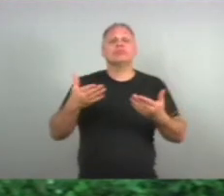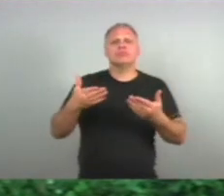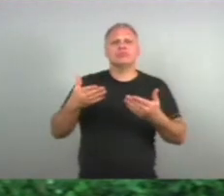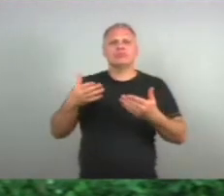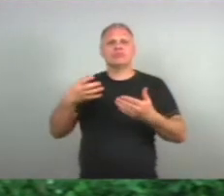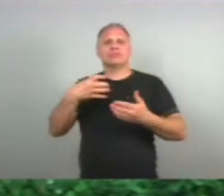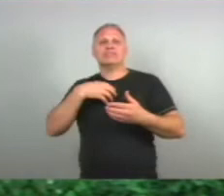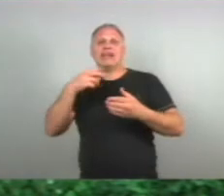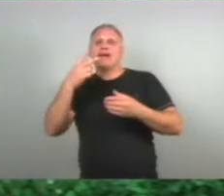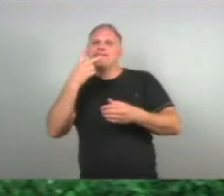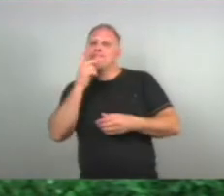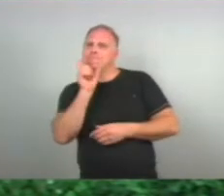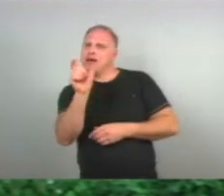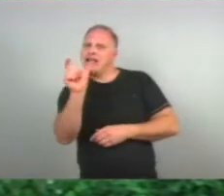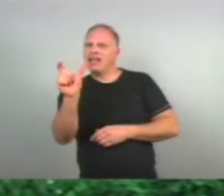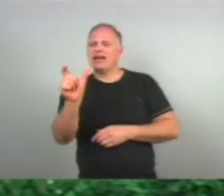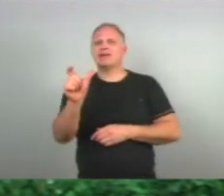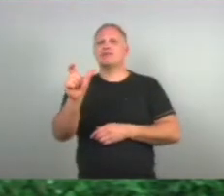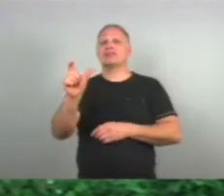Verbos Ali Verbos